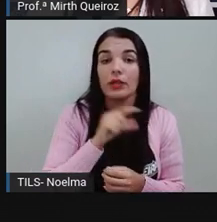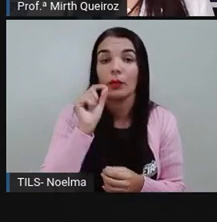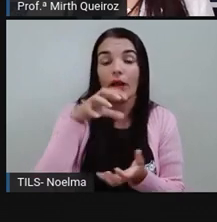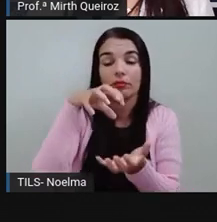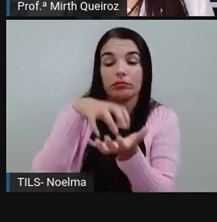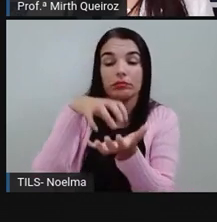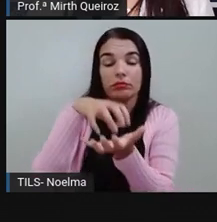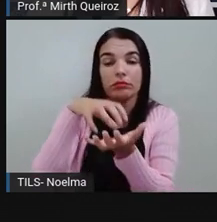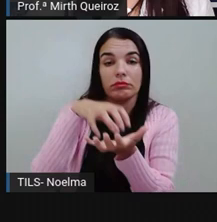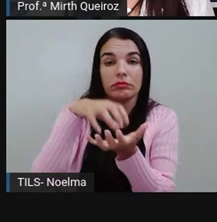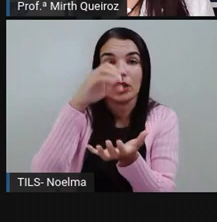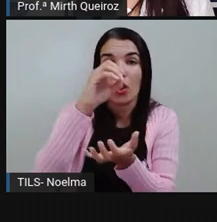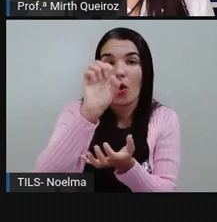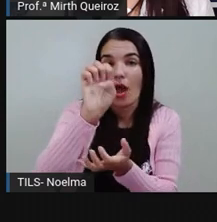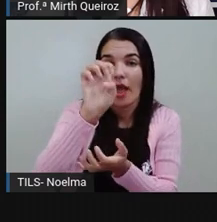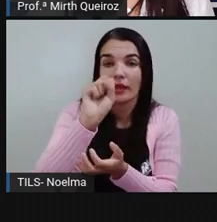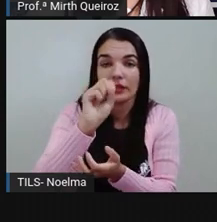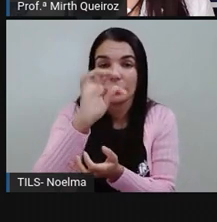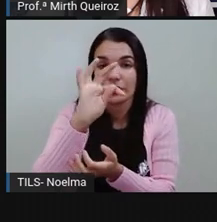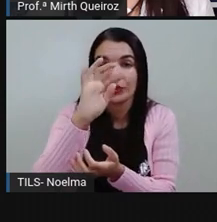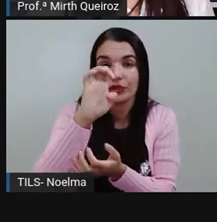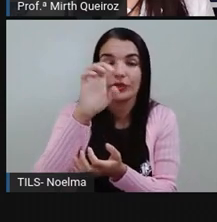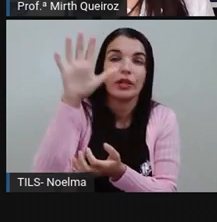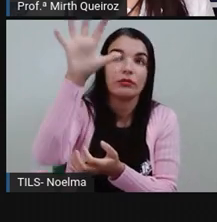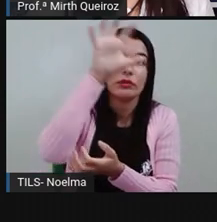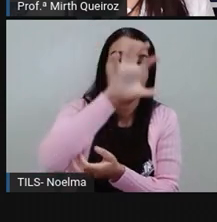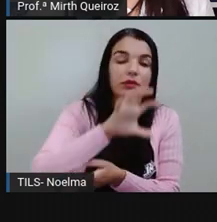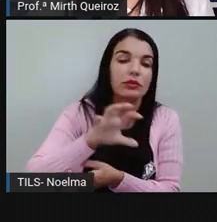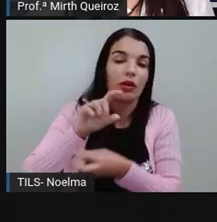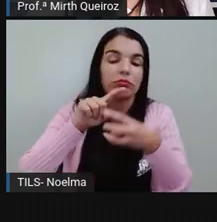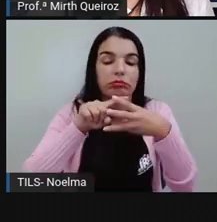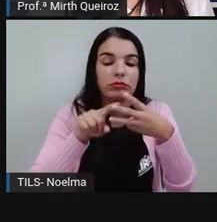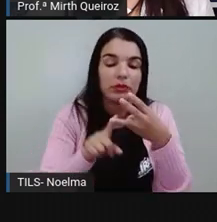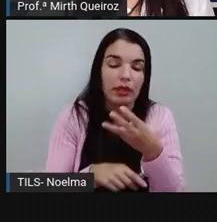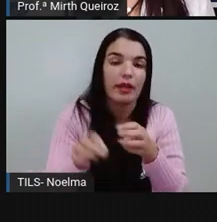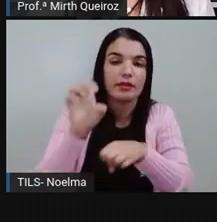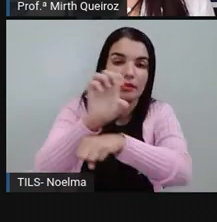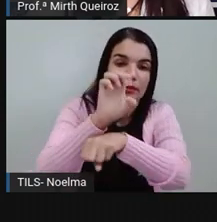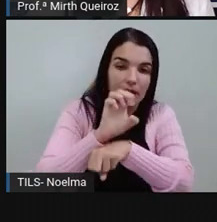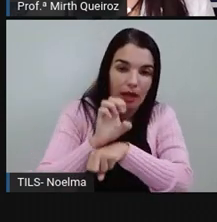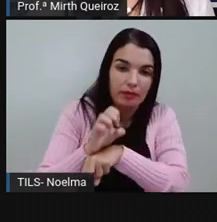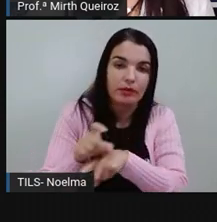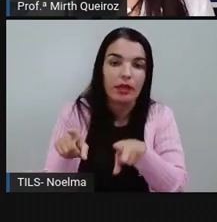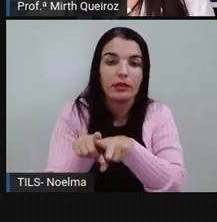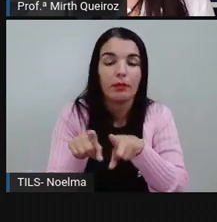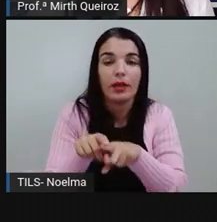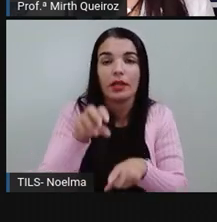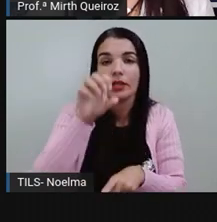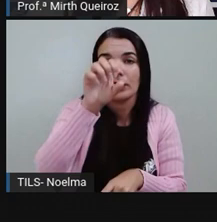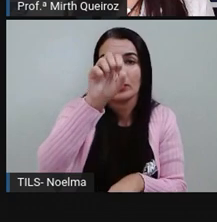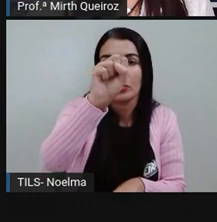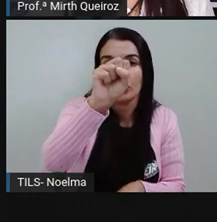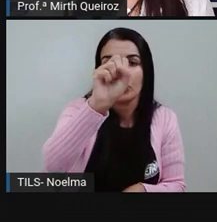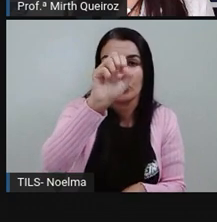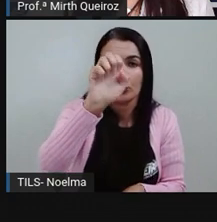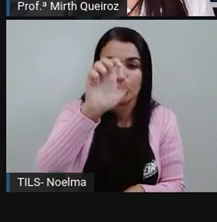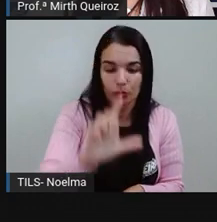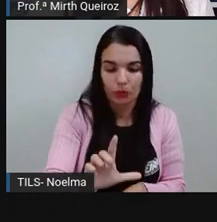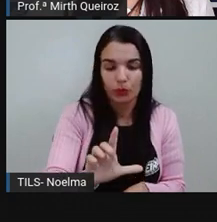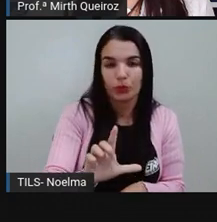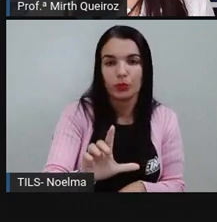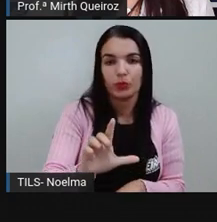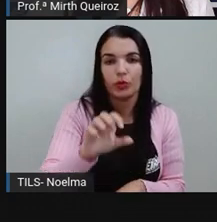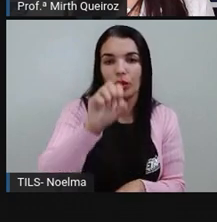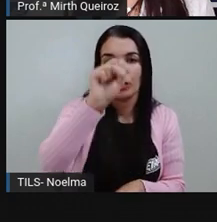centro-oeste, com Mato Grosso, Mato Grosso do Sul e Goiás. E a região sudeste aqui, de verde clarinho,